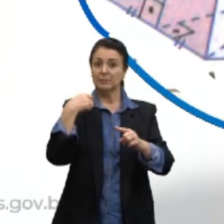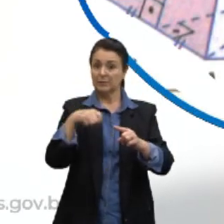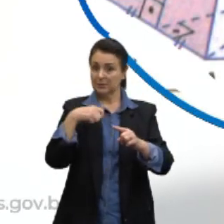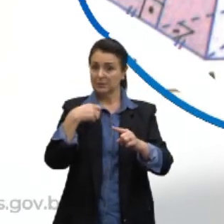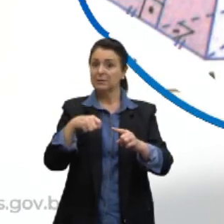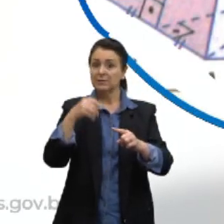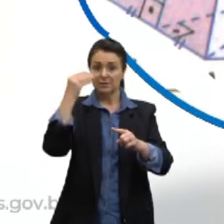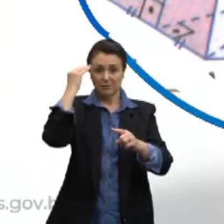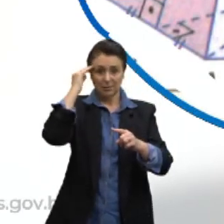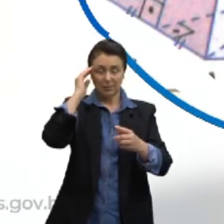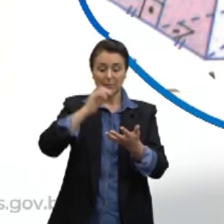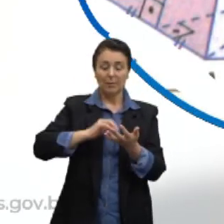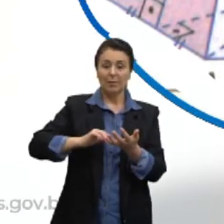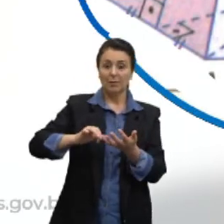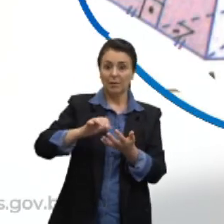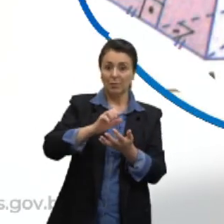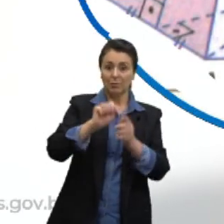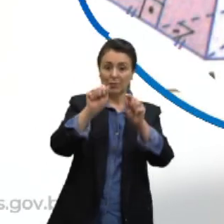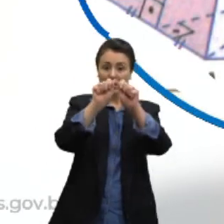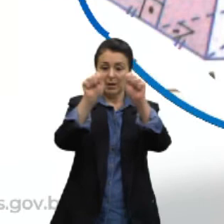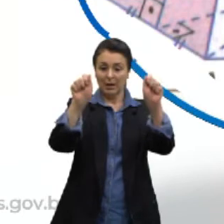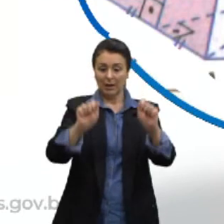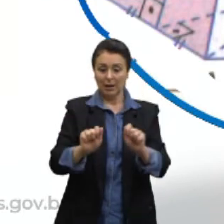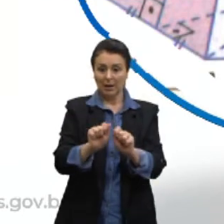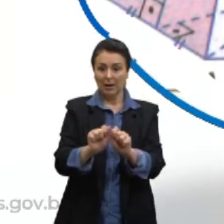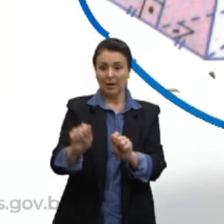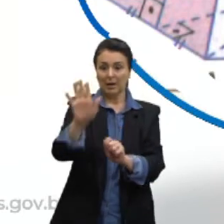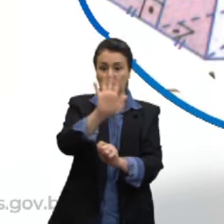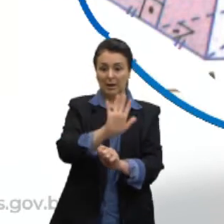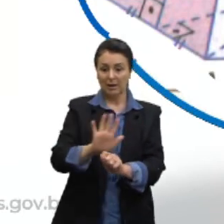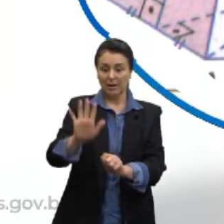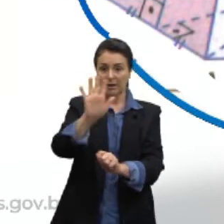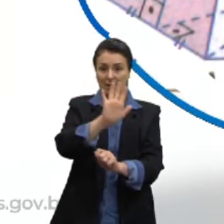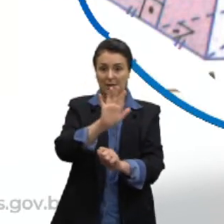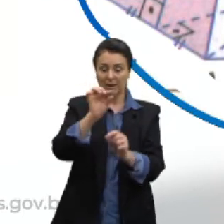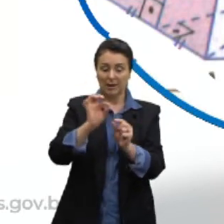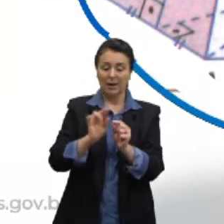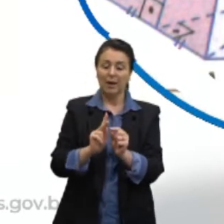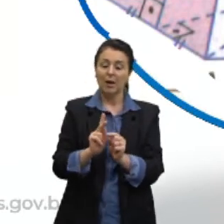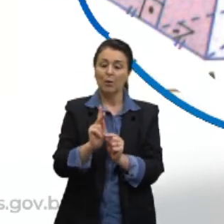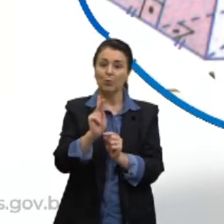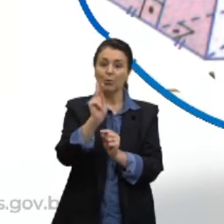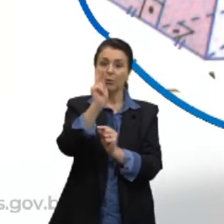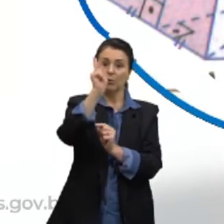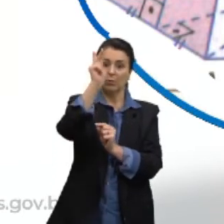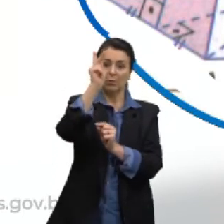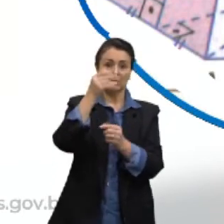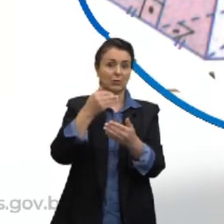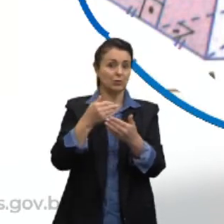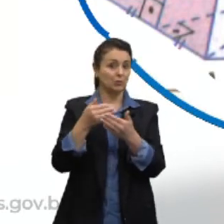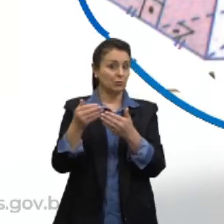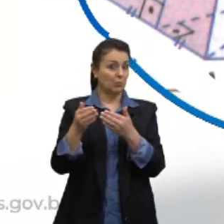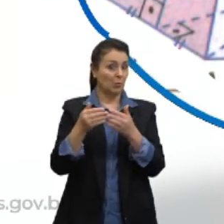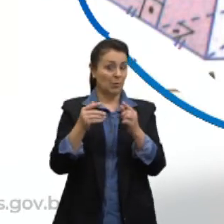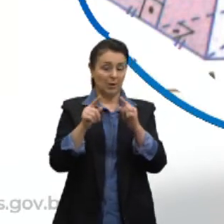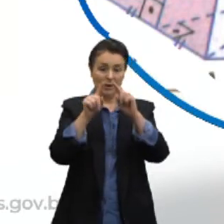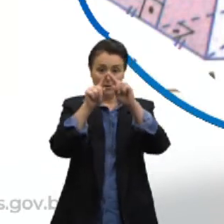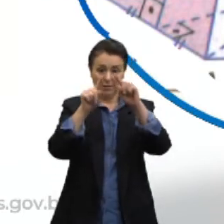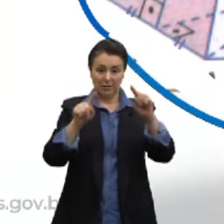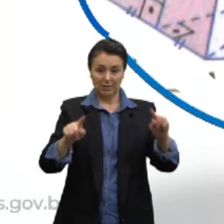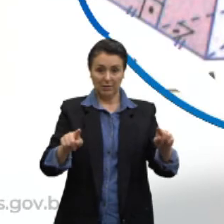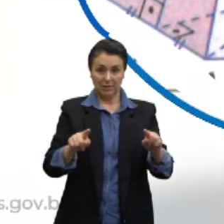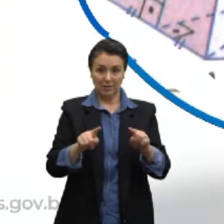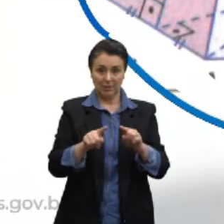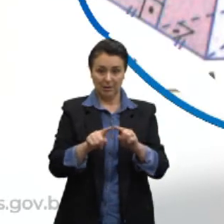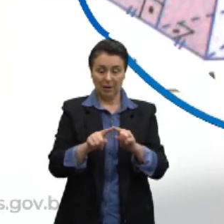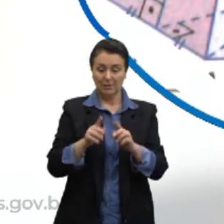para a gente calcular a área. Então, ele vai corresponder à altura de qualquer um dos triângulos que formam as